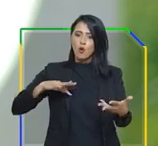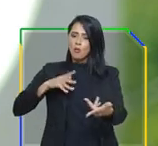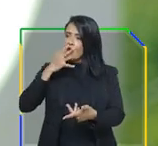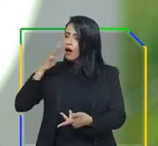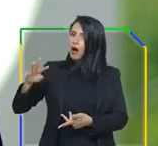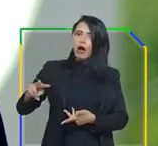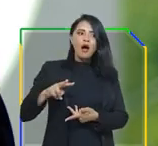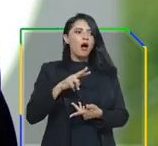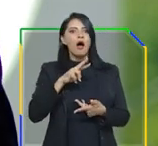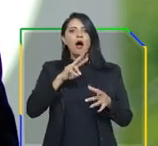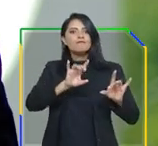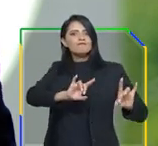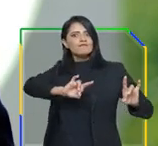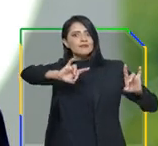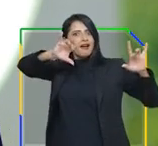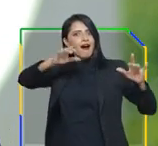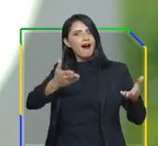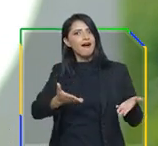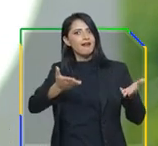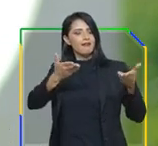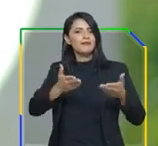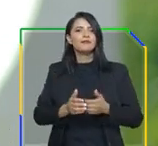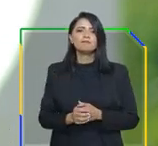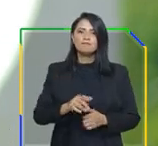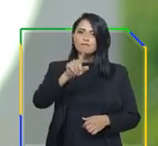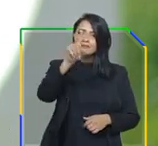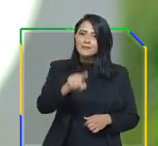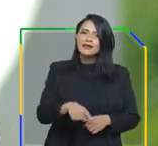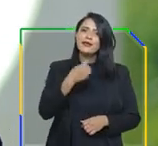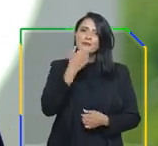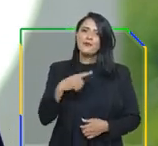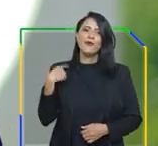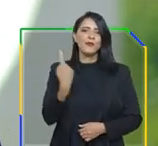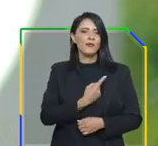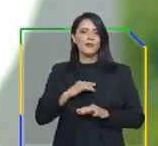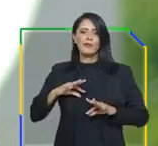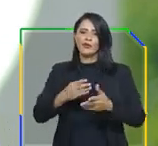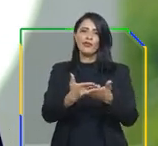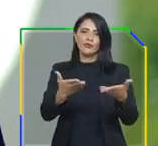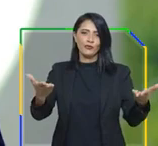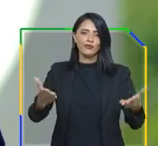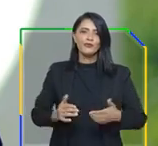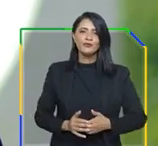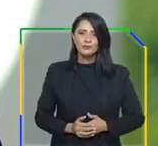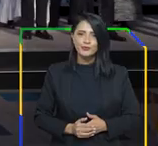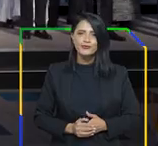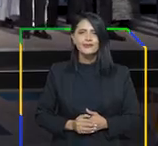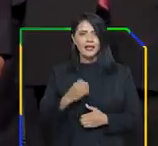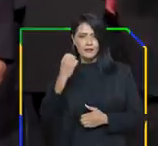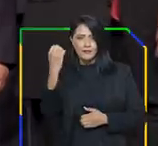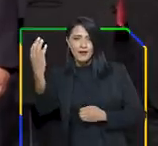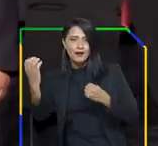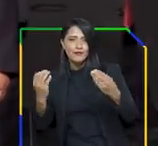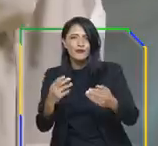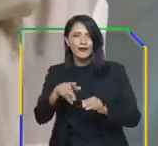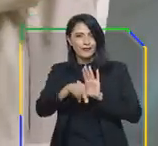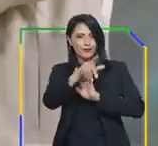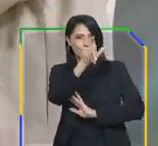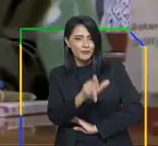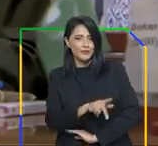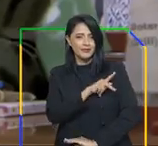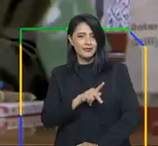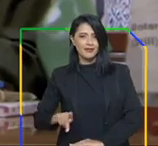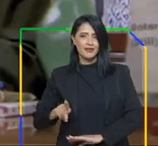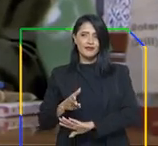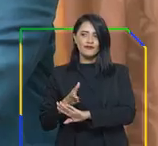lugar de destaque no cenário internacional. E isso é bom para todos e todas. Cada viagem do presidente